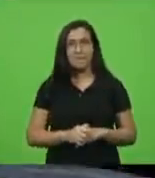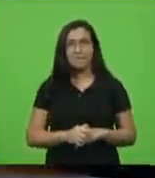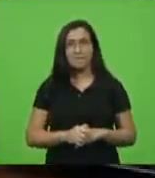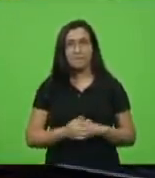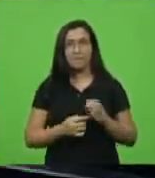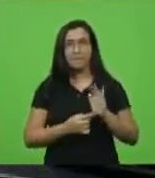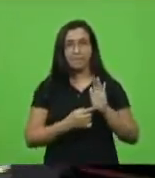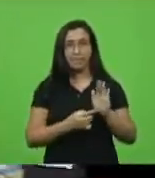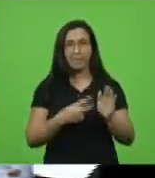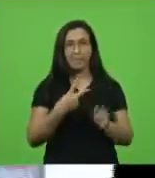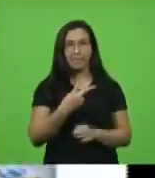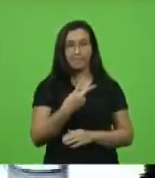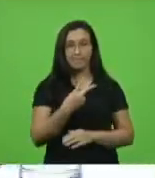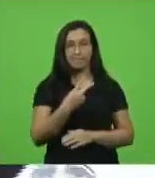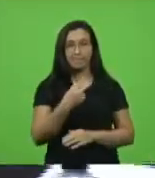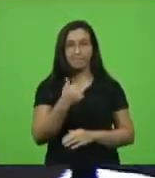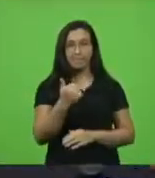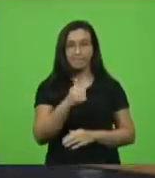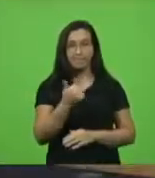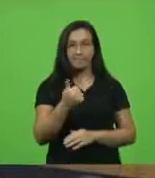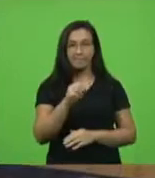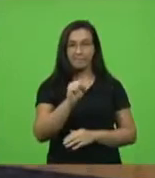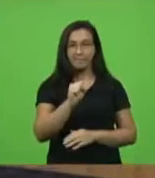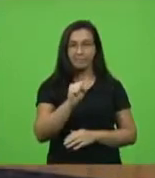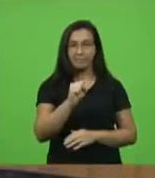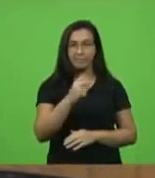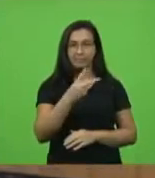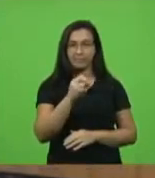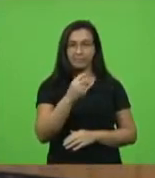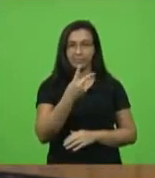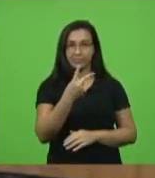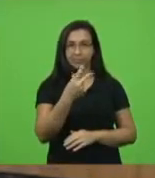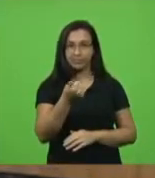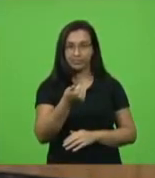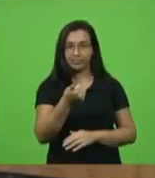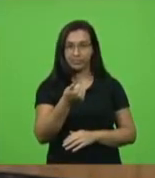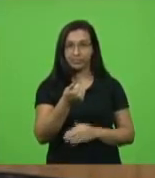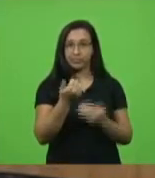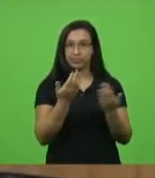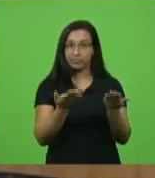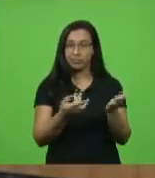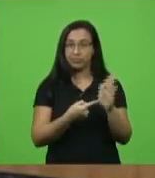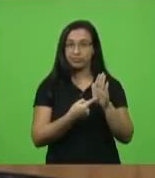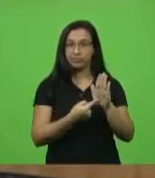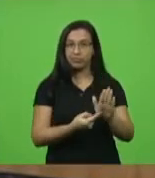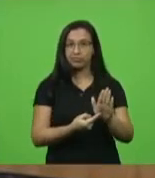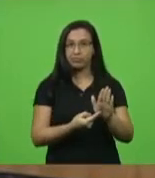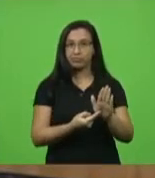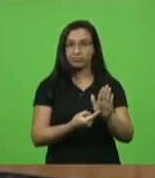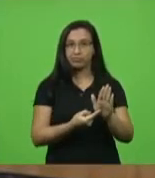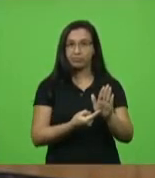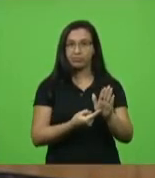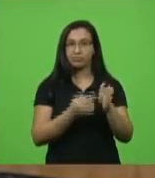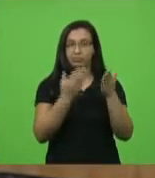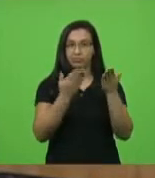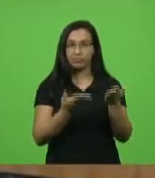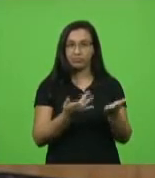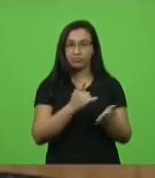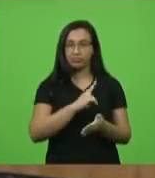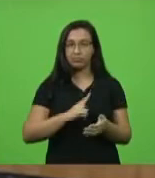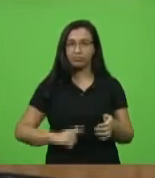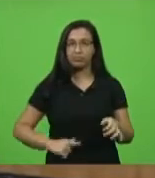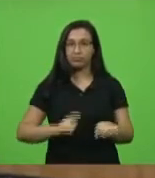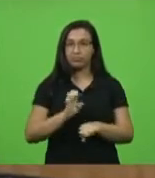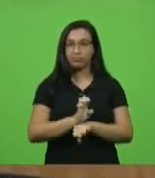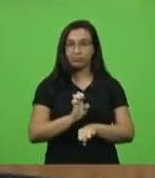Indicação 211, 8 de 2021. Essa indicação dirigida ao governo do estado, sugerindo a